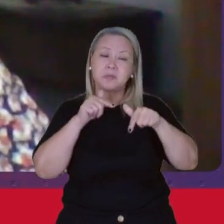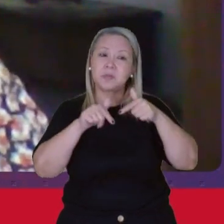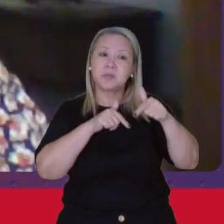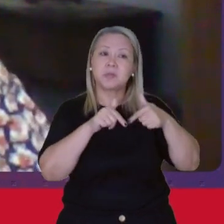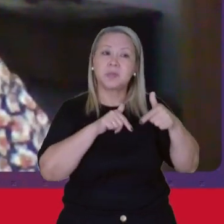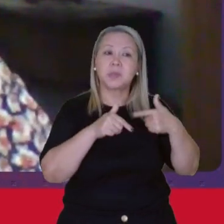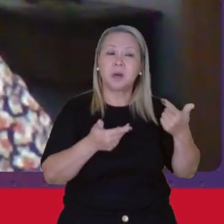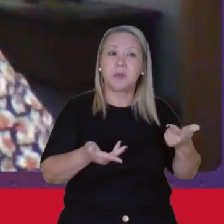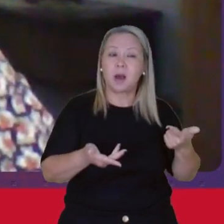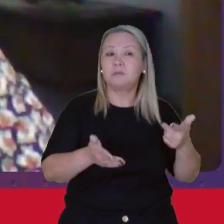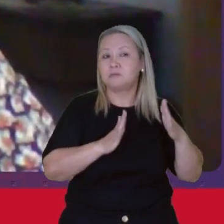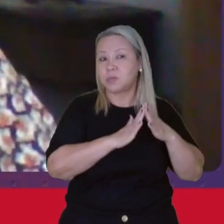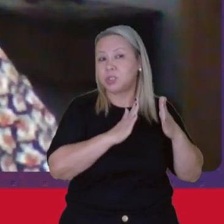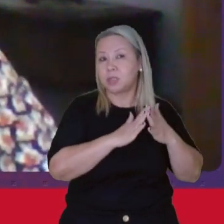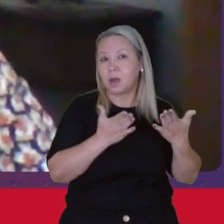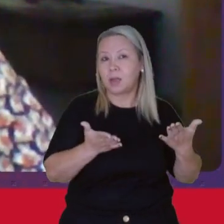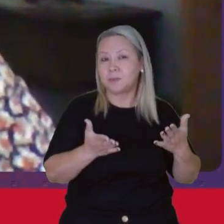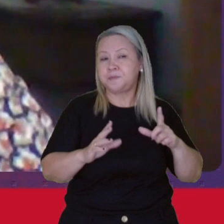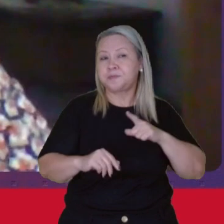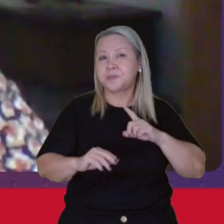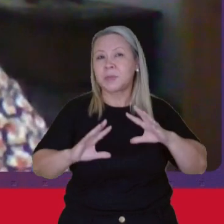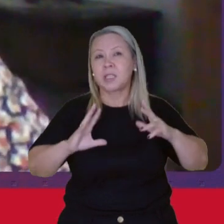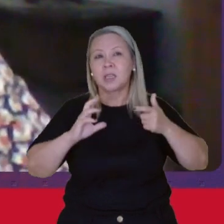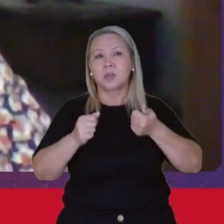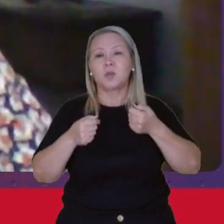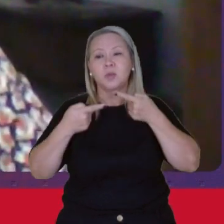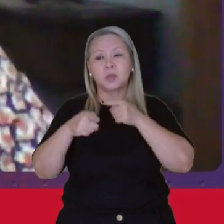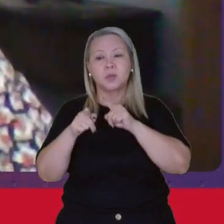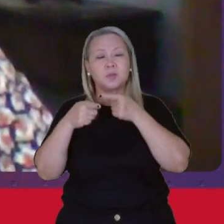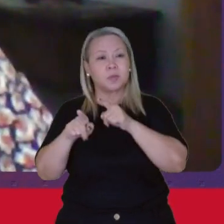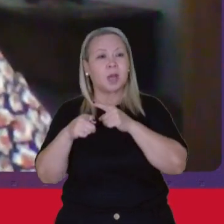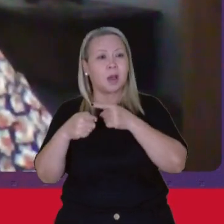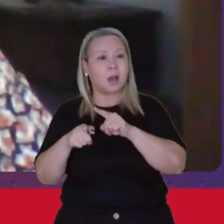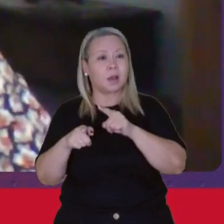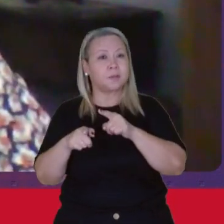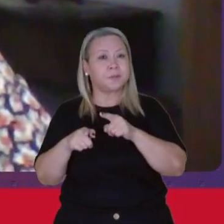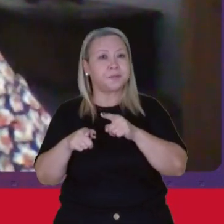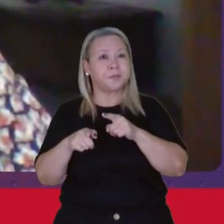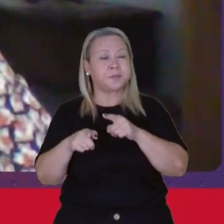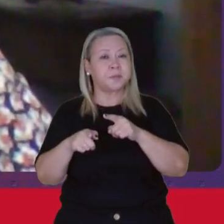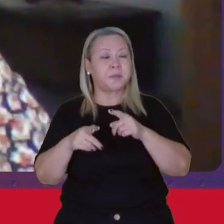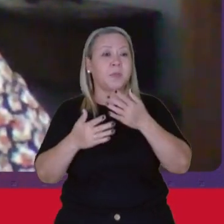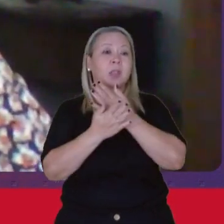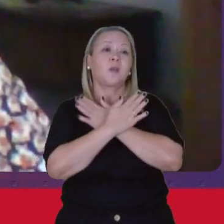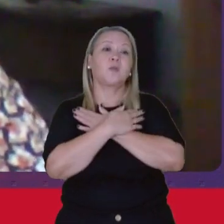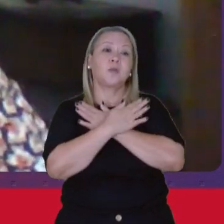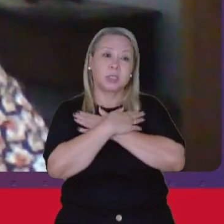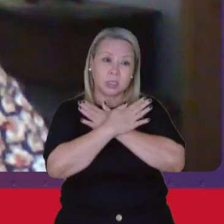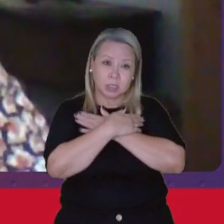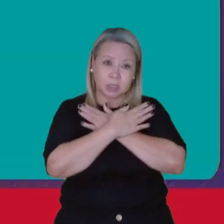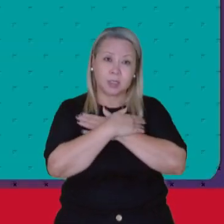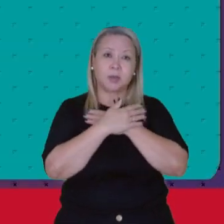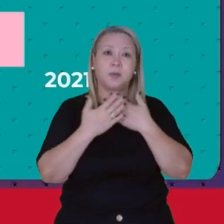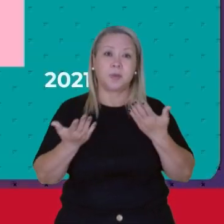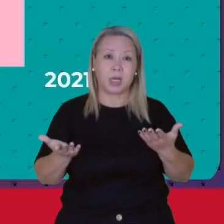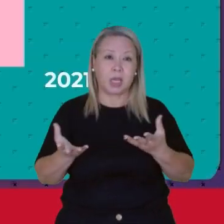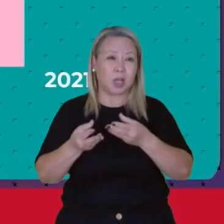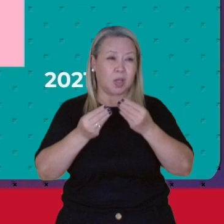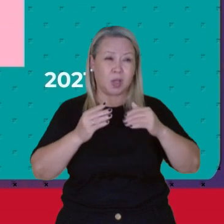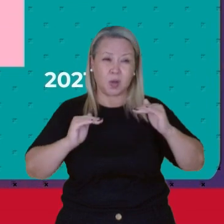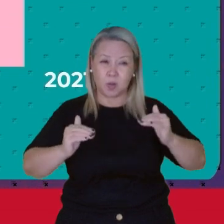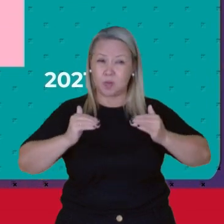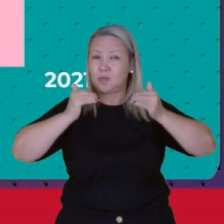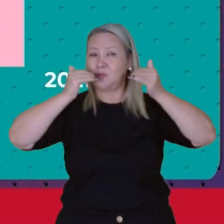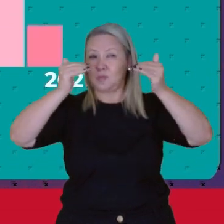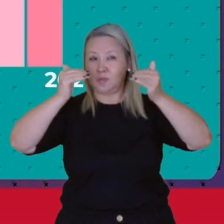Há todo Um impacto Sobre Inclusive O desemprego O desemprego É muito maior